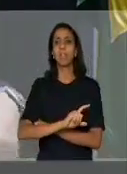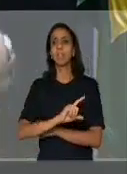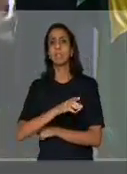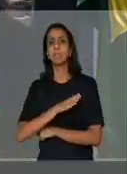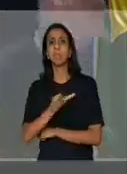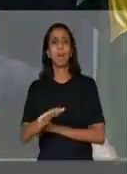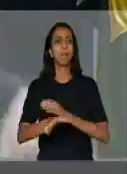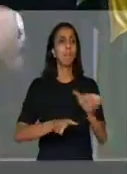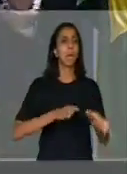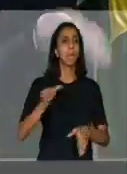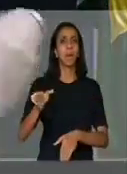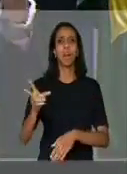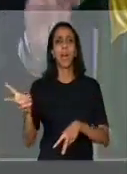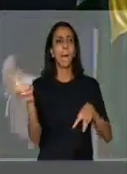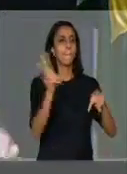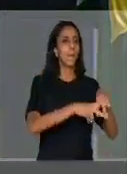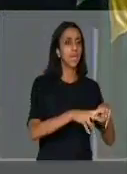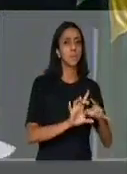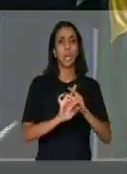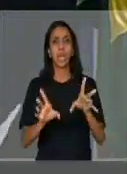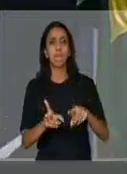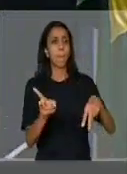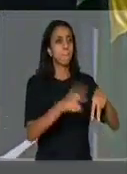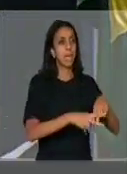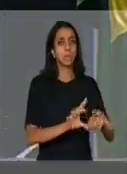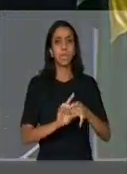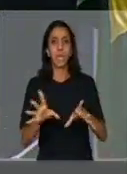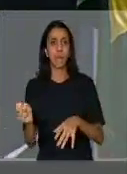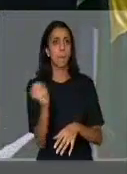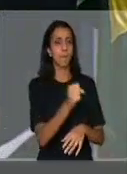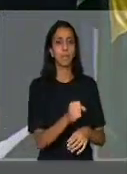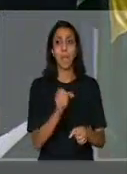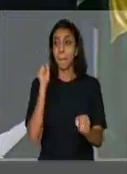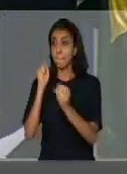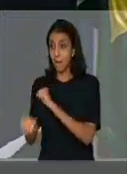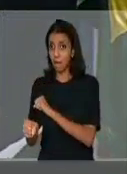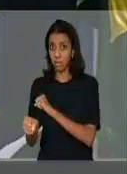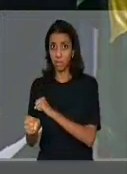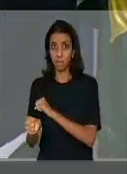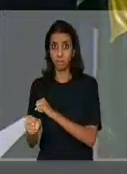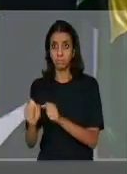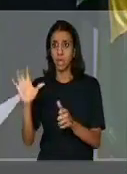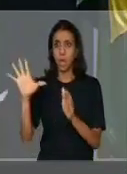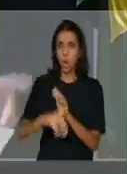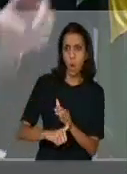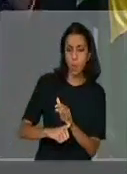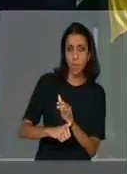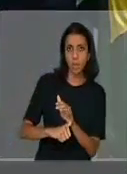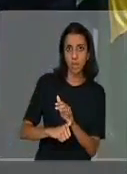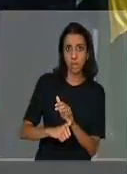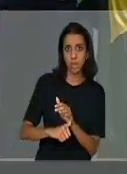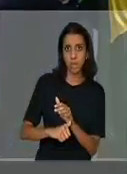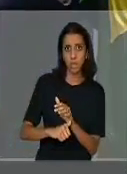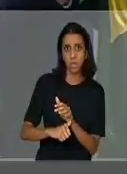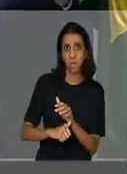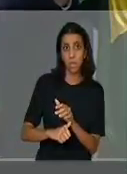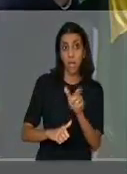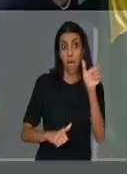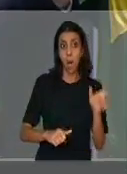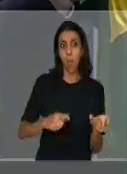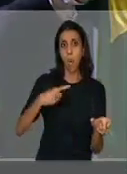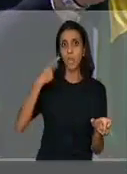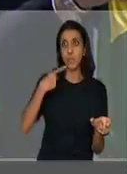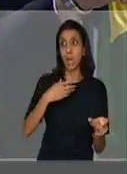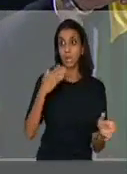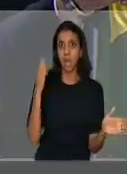eles saem, eles vão presos e saem? Eles acabam de matar um, acabou de assaltar aqui, o advogado dele já está